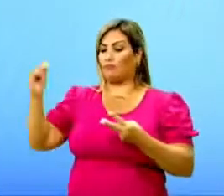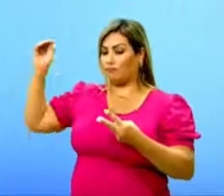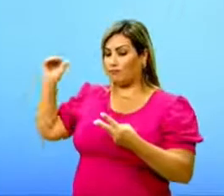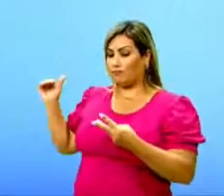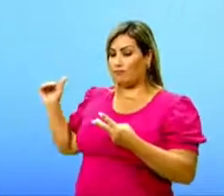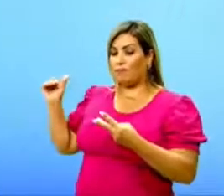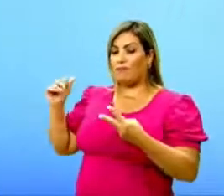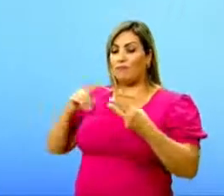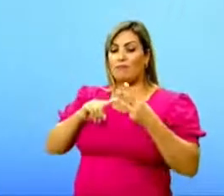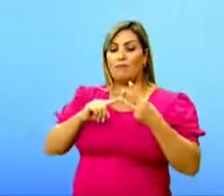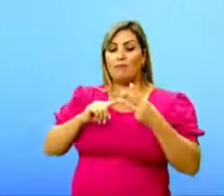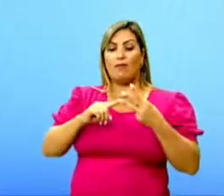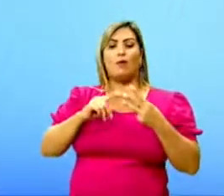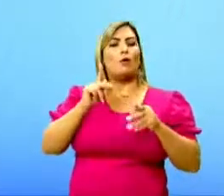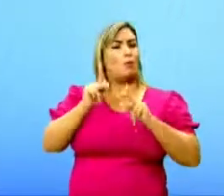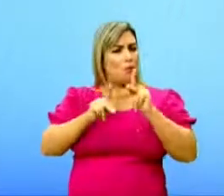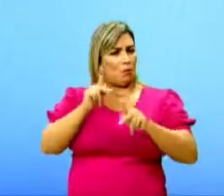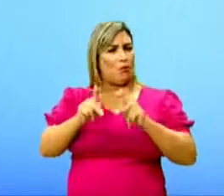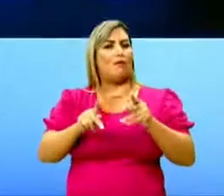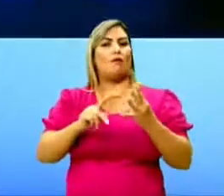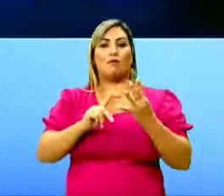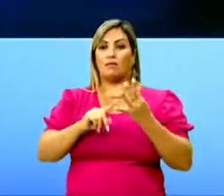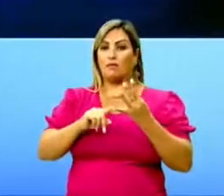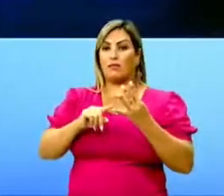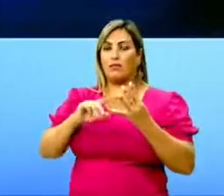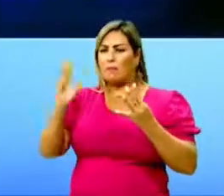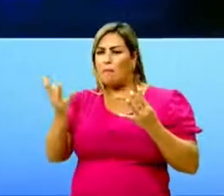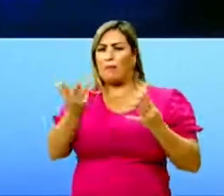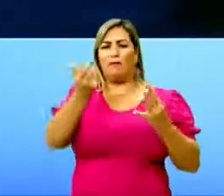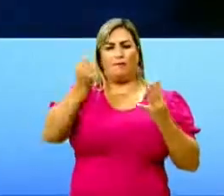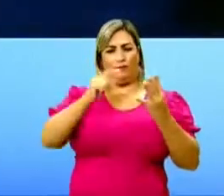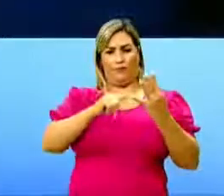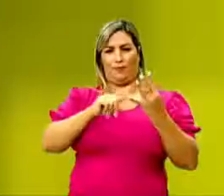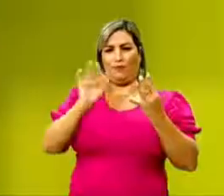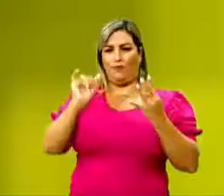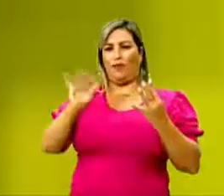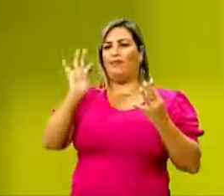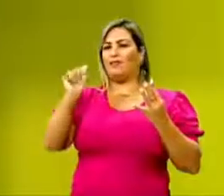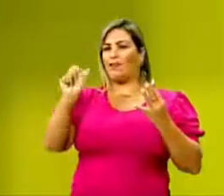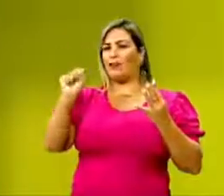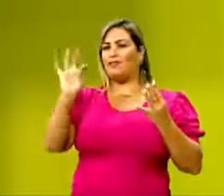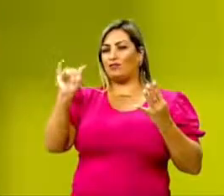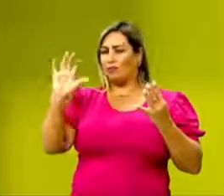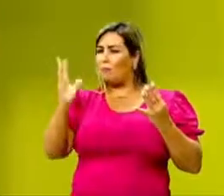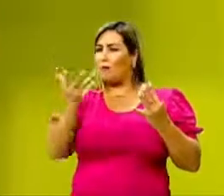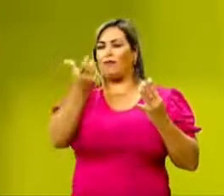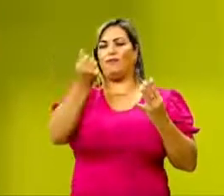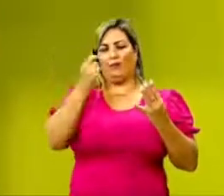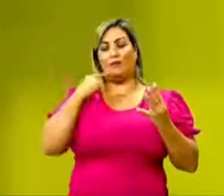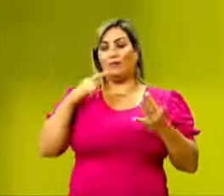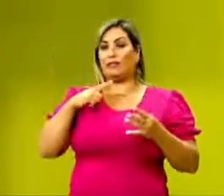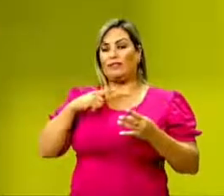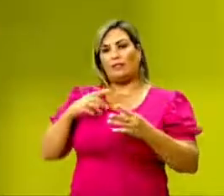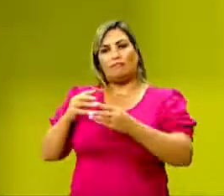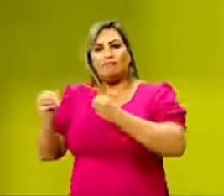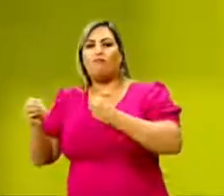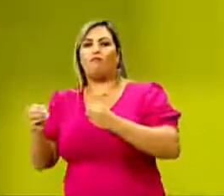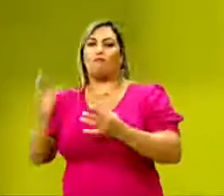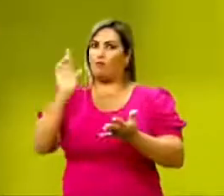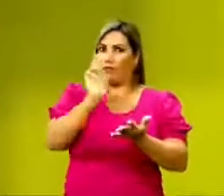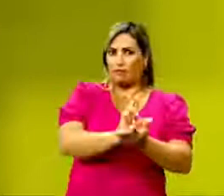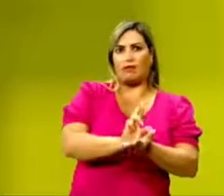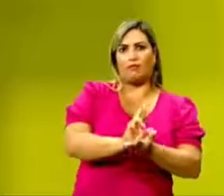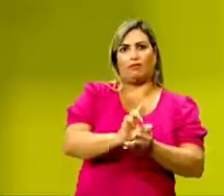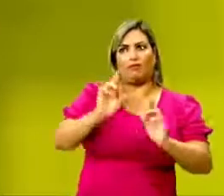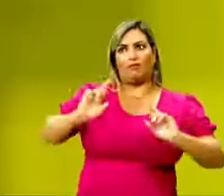também nós podemos encontrar. E os contos fantásticos, né? Esses que, de fato, fogem de uma realidade, de